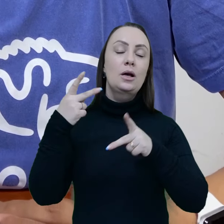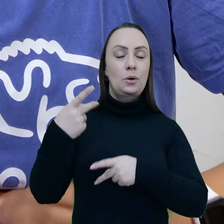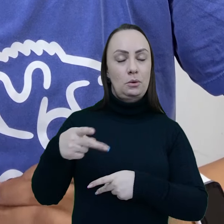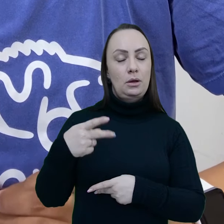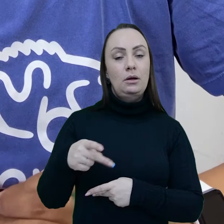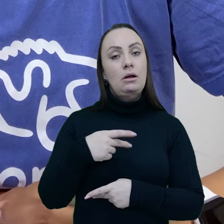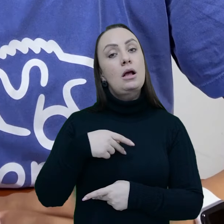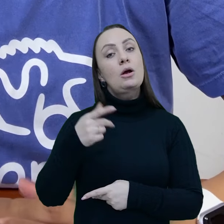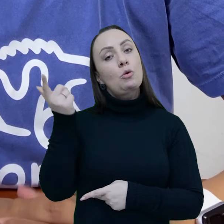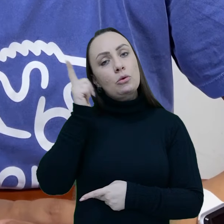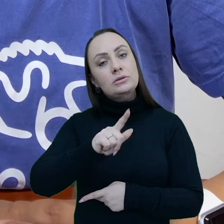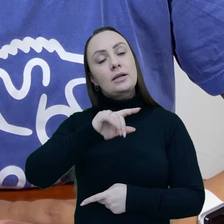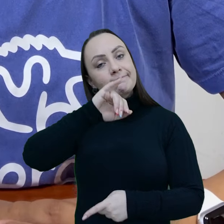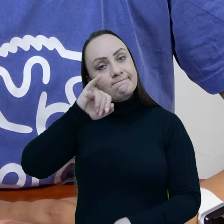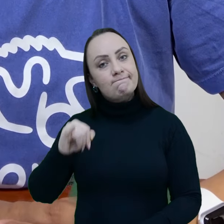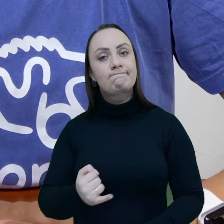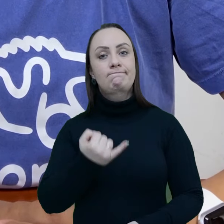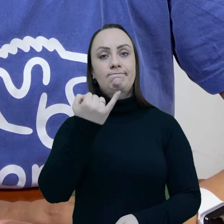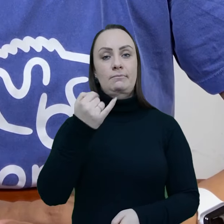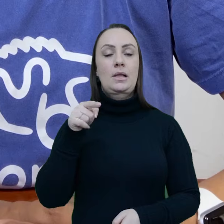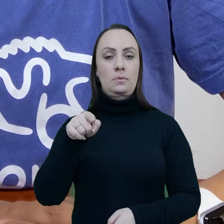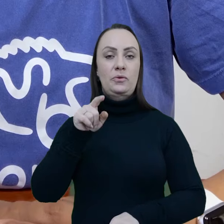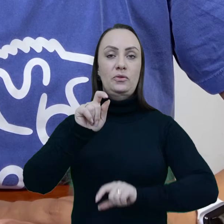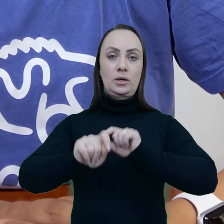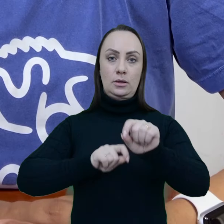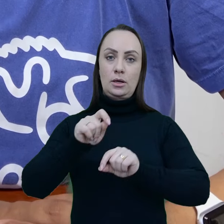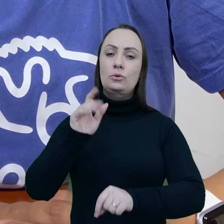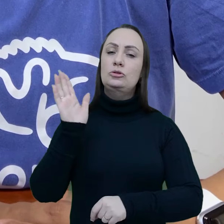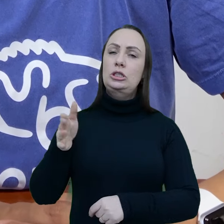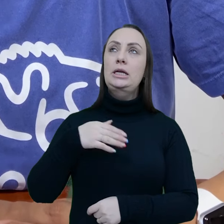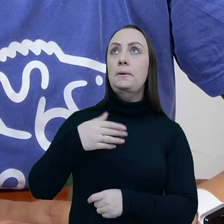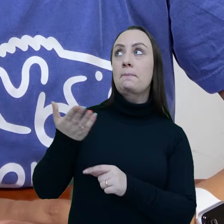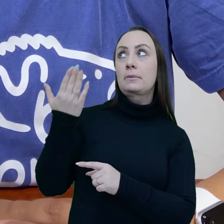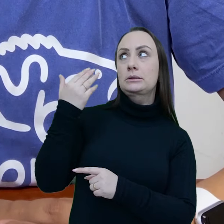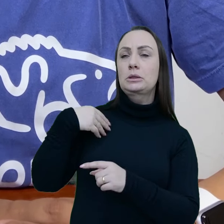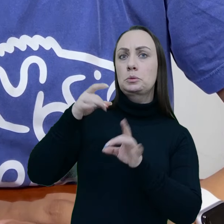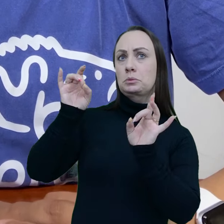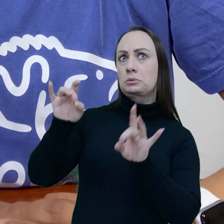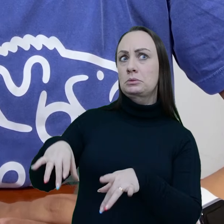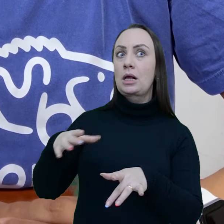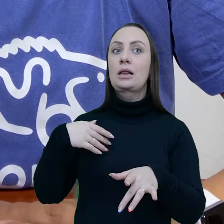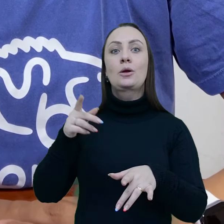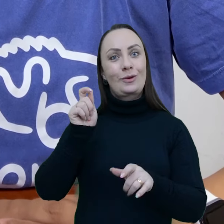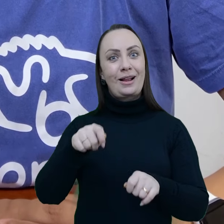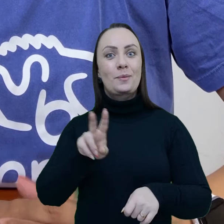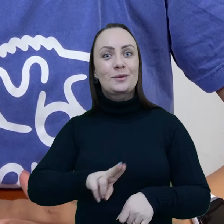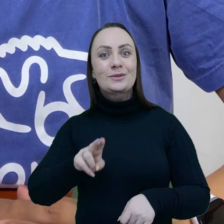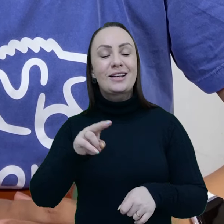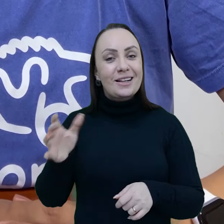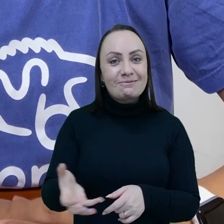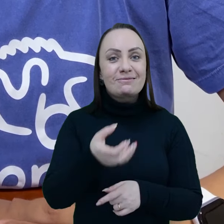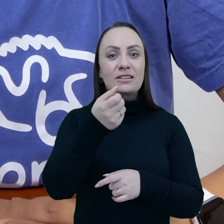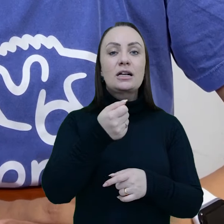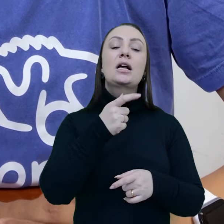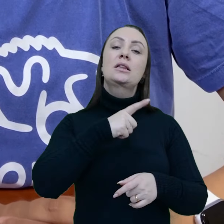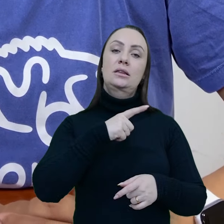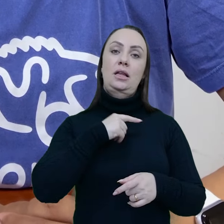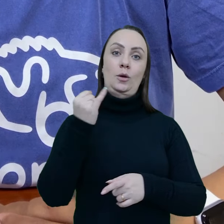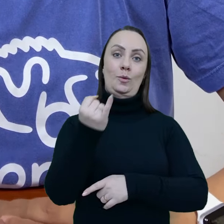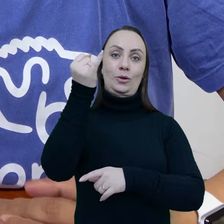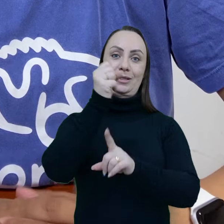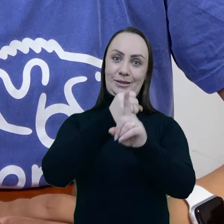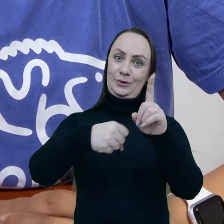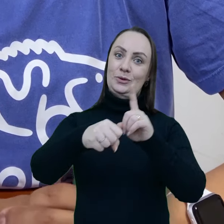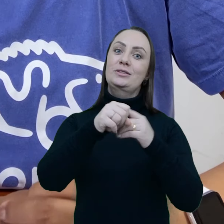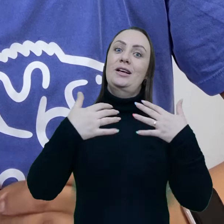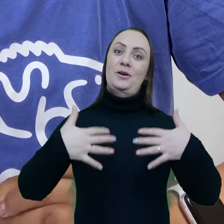parcela muito grande de pessoas que usufruem daquilo que, teoricamente, iria ser descartado. Então, existe